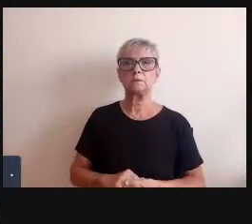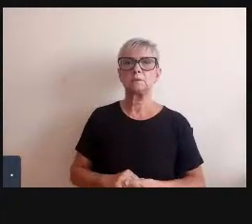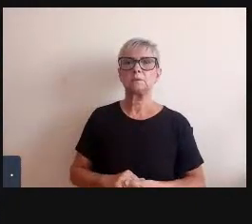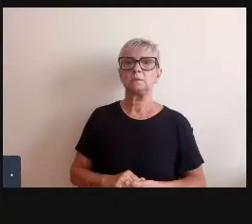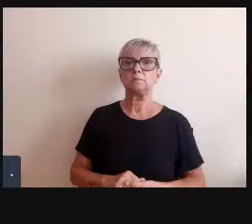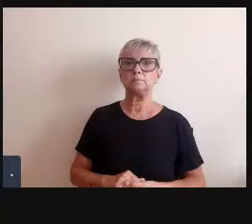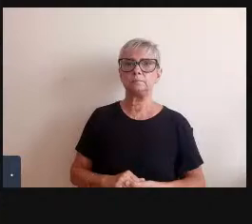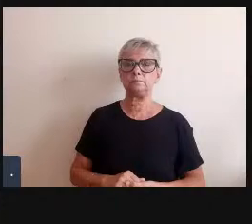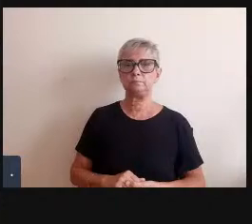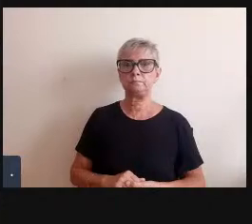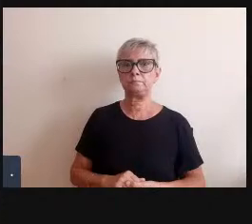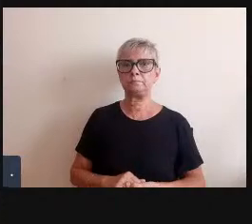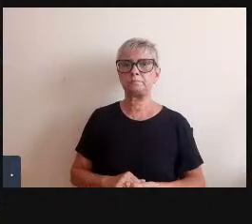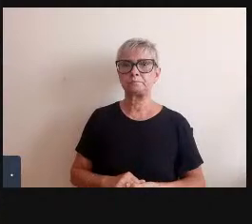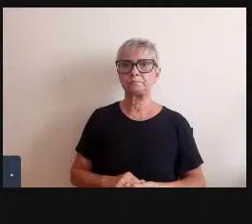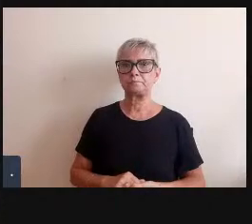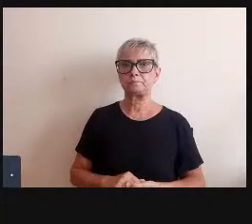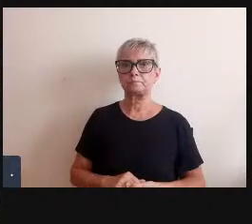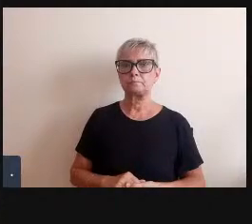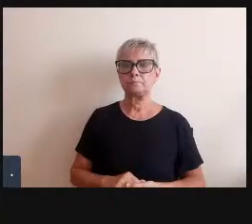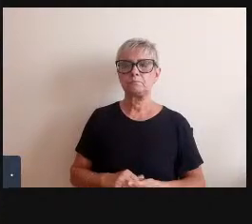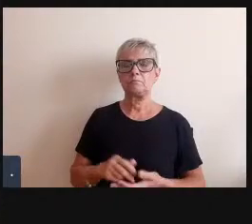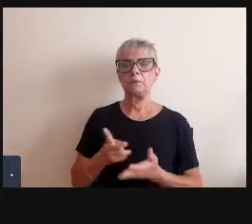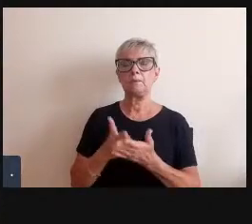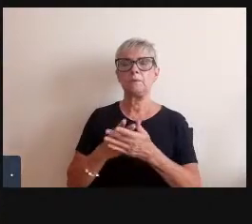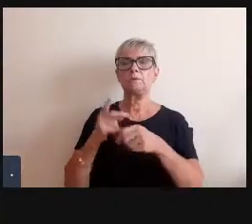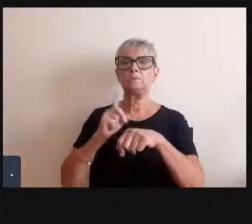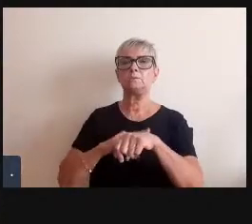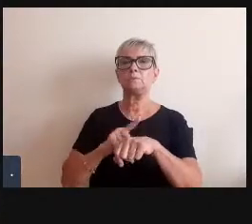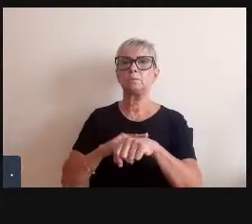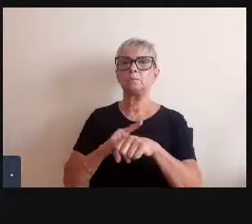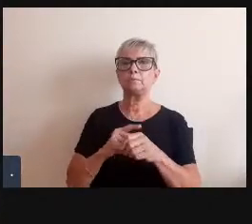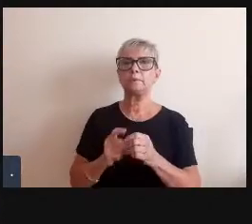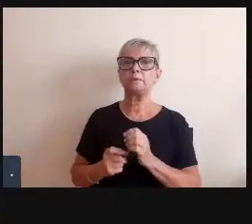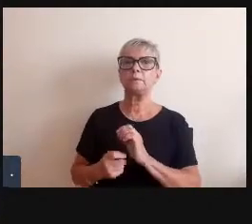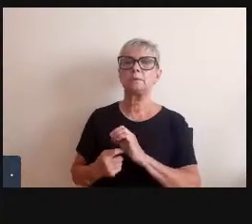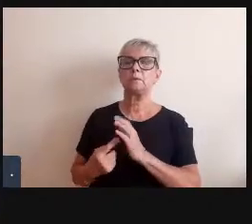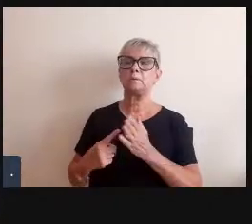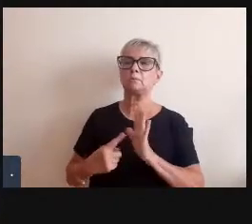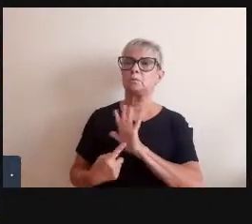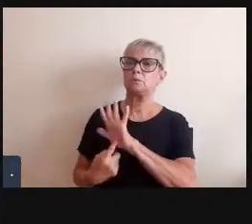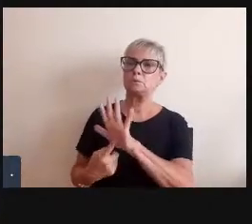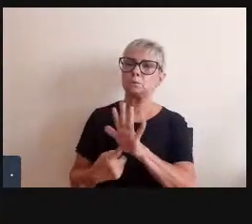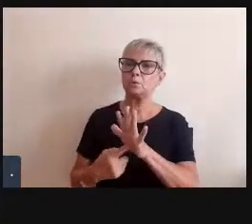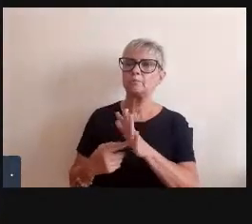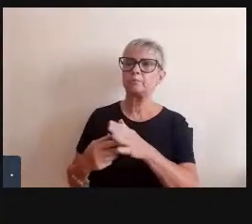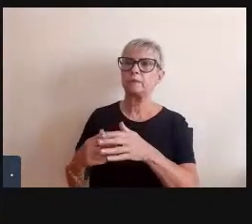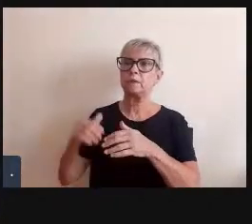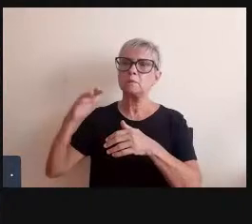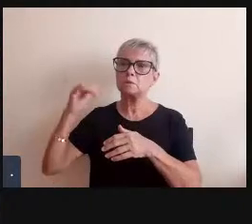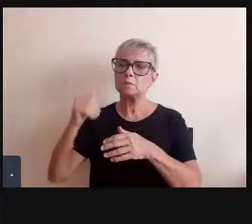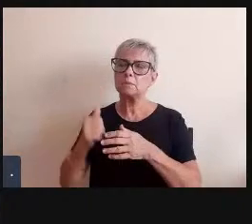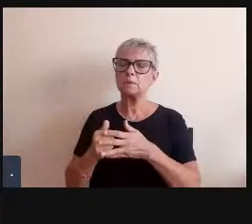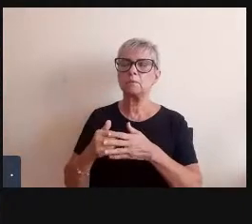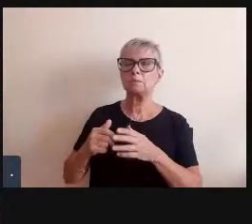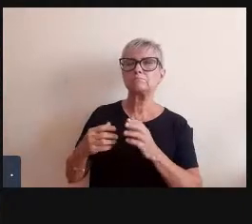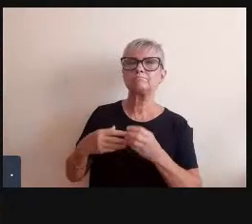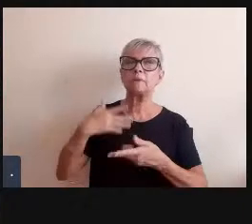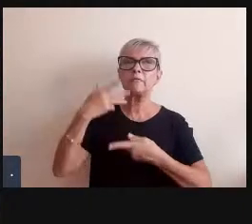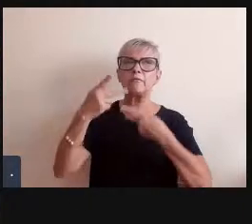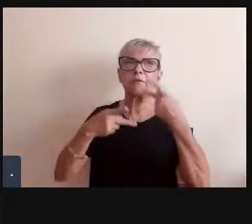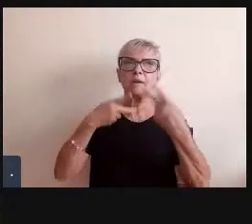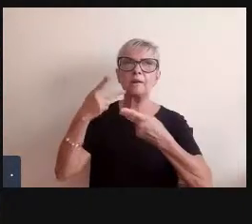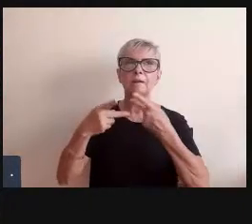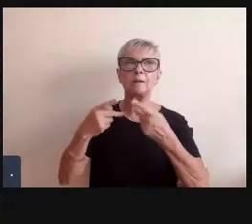no mesmo momento que apareceu esse convite eu fiquei pensando sobre ele eu fiquei diante de um grande